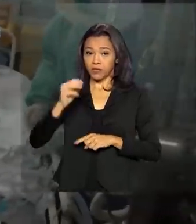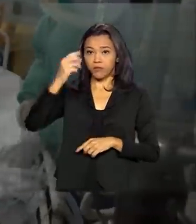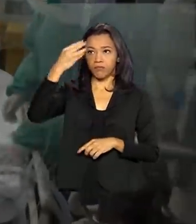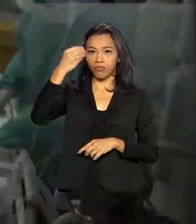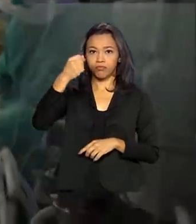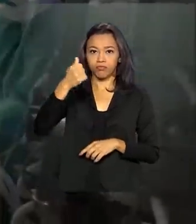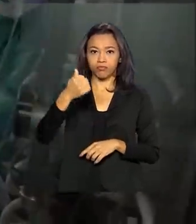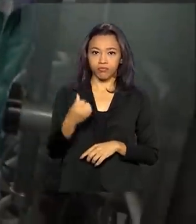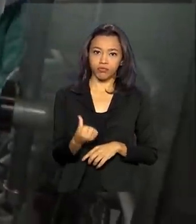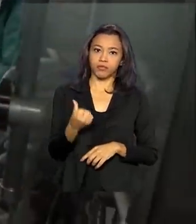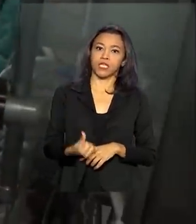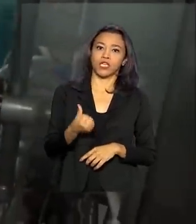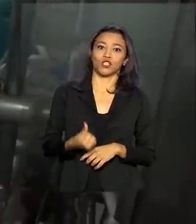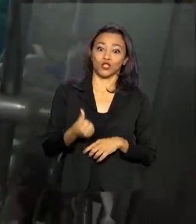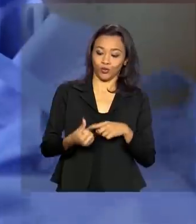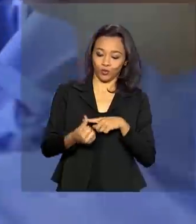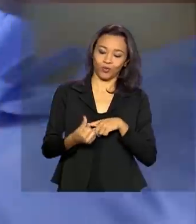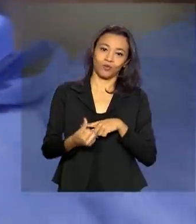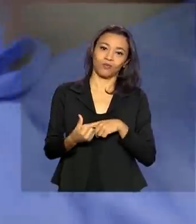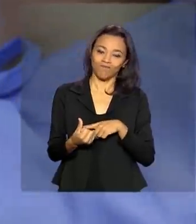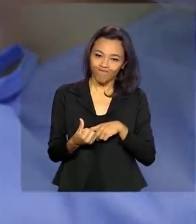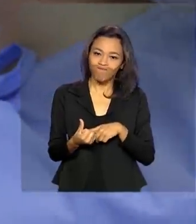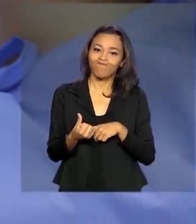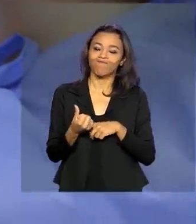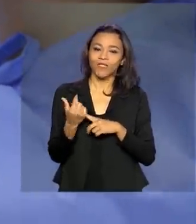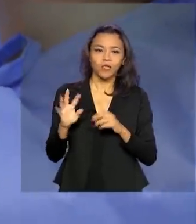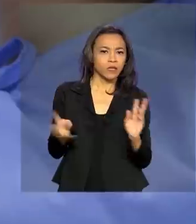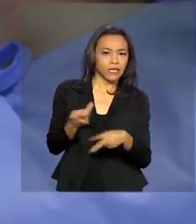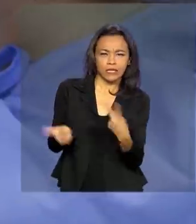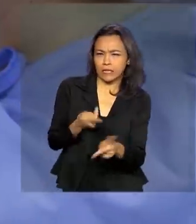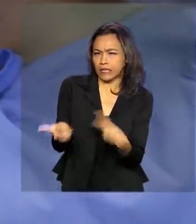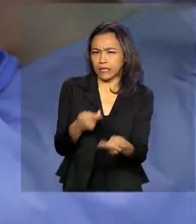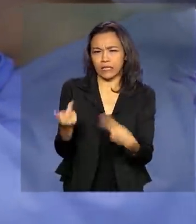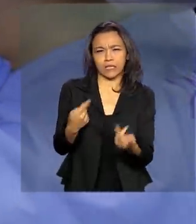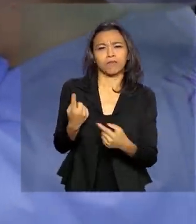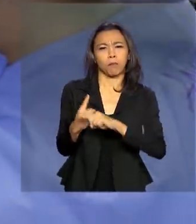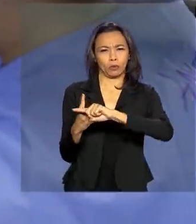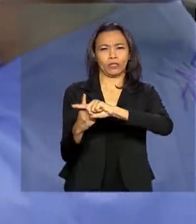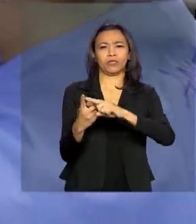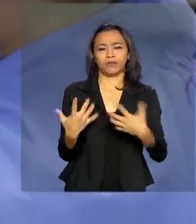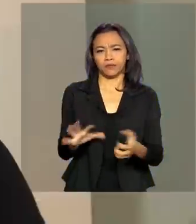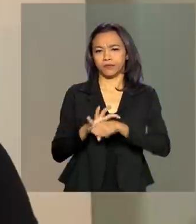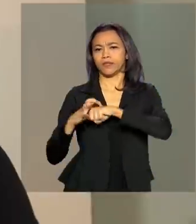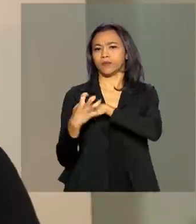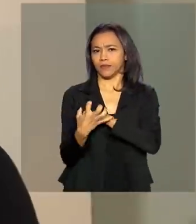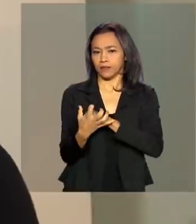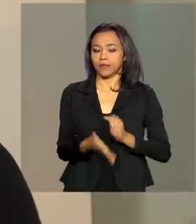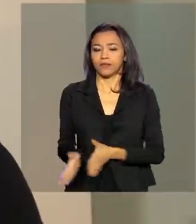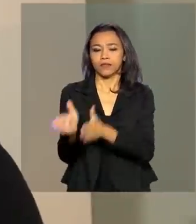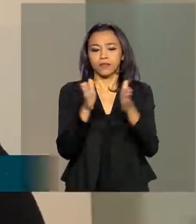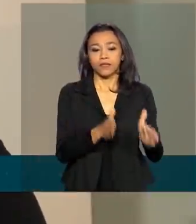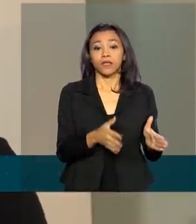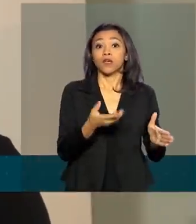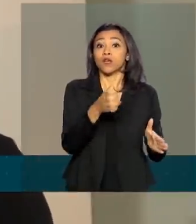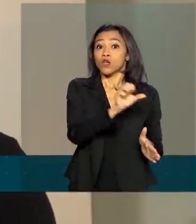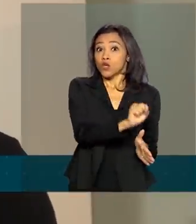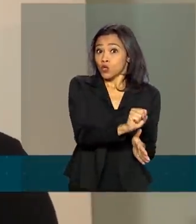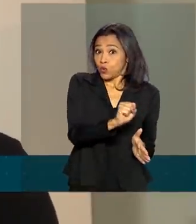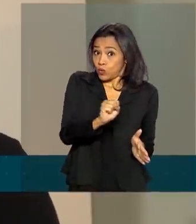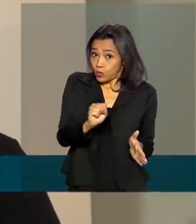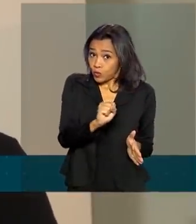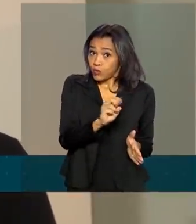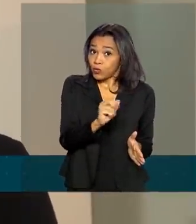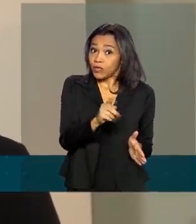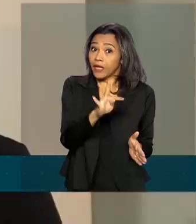16º lugar no ranking em número de casos positivos da doença. A região sudeste conta com